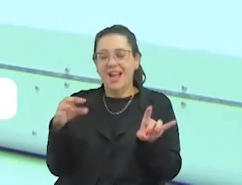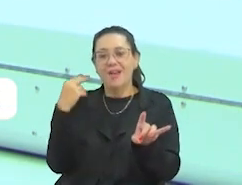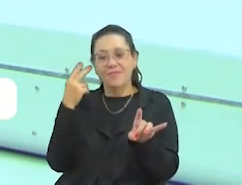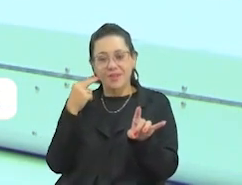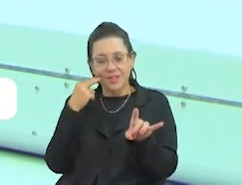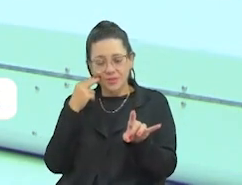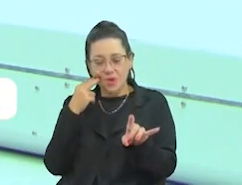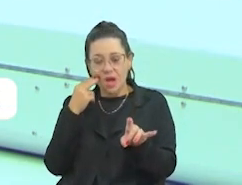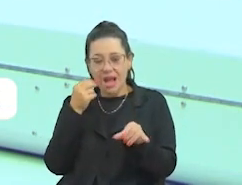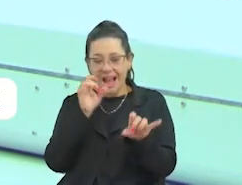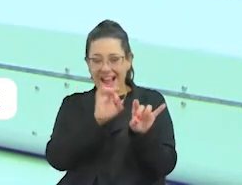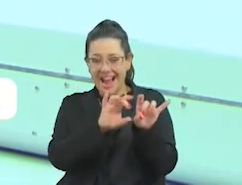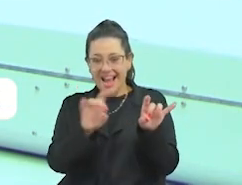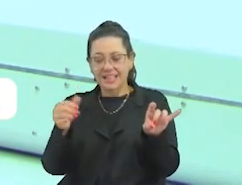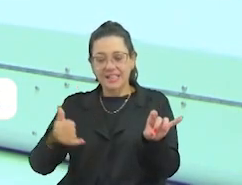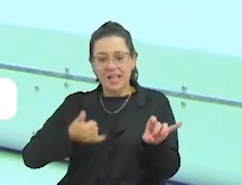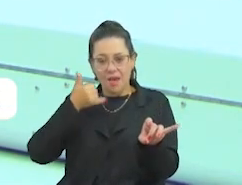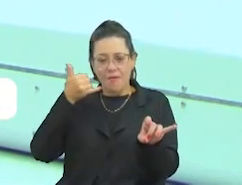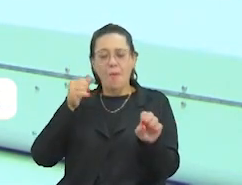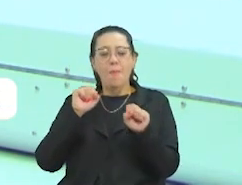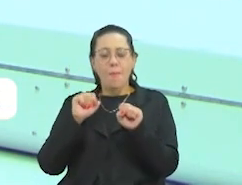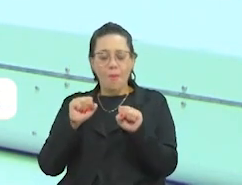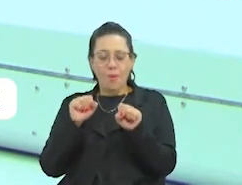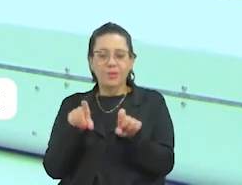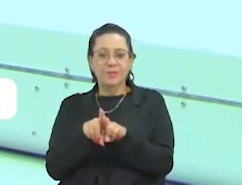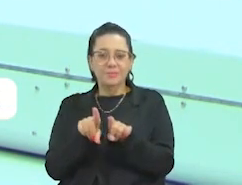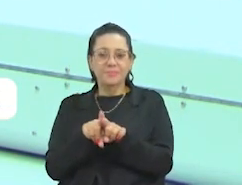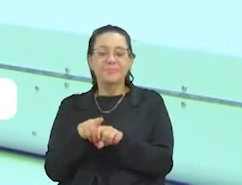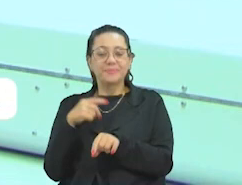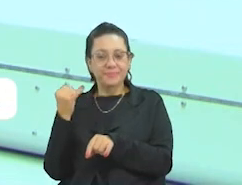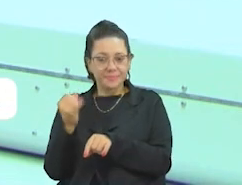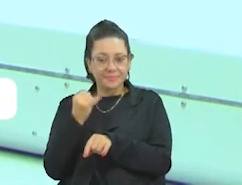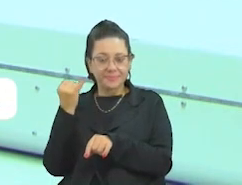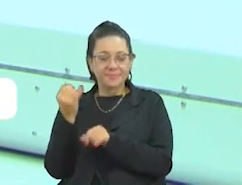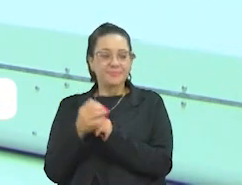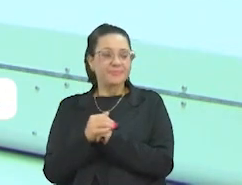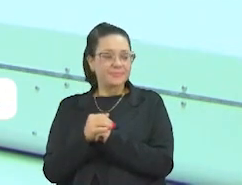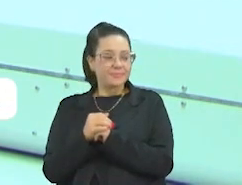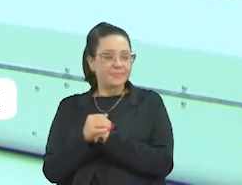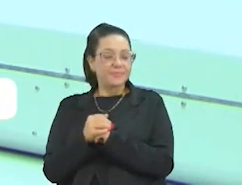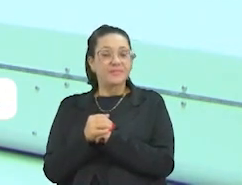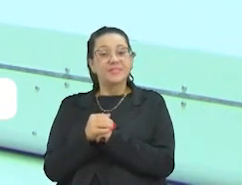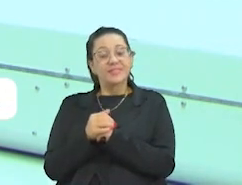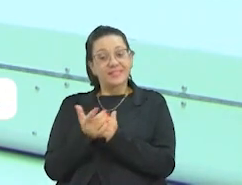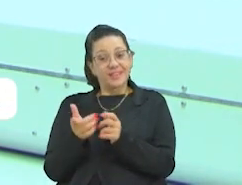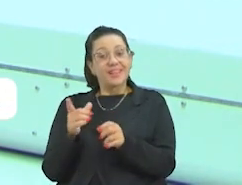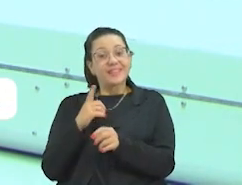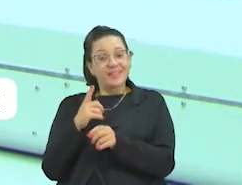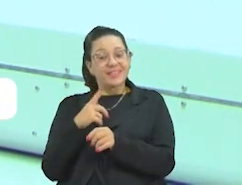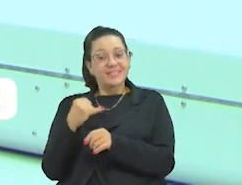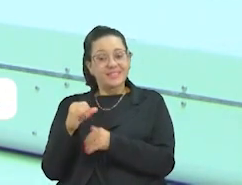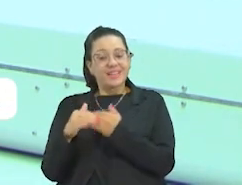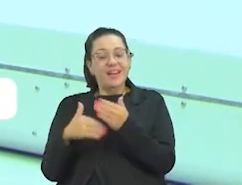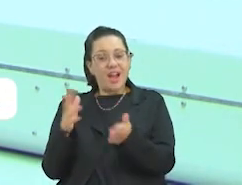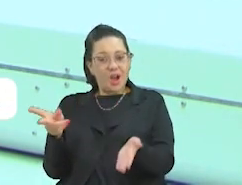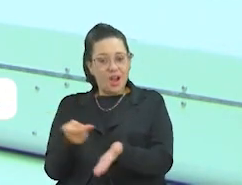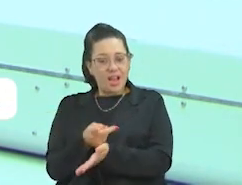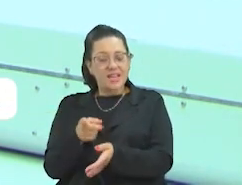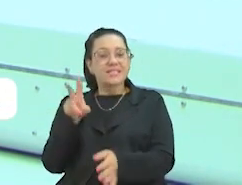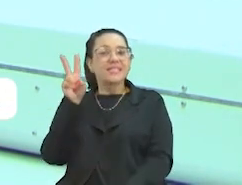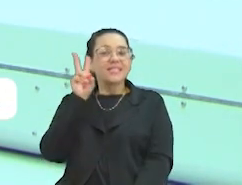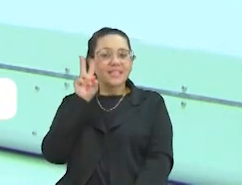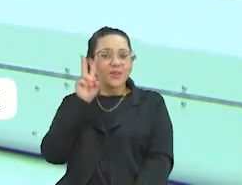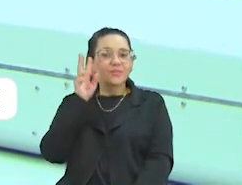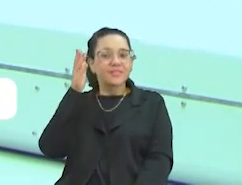presença, lá todos os dias se encontram os vereadores na Câmara. Através das sessões que acontecem, como você disse, todas as